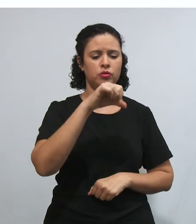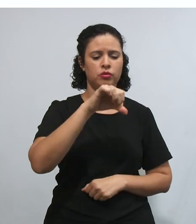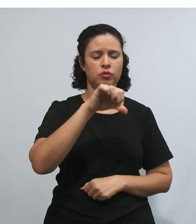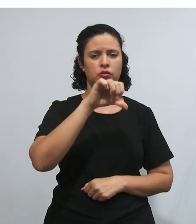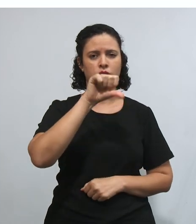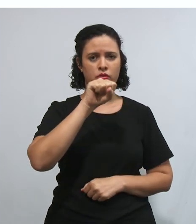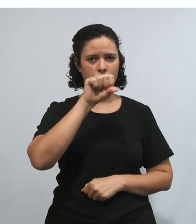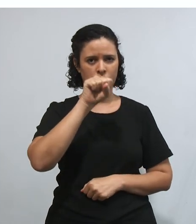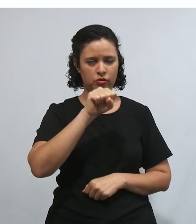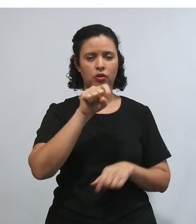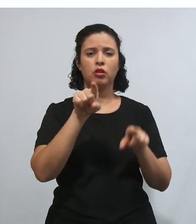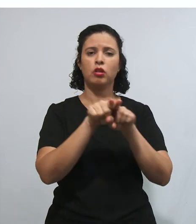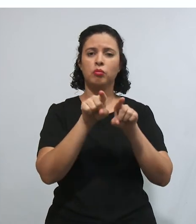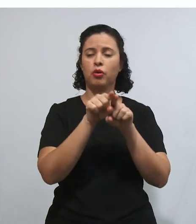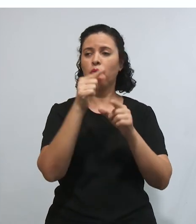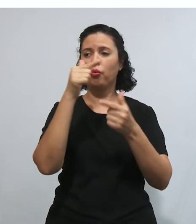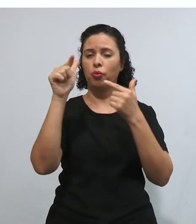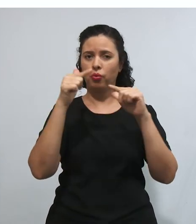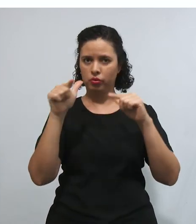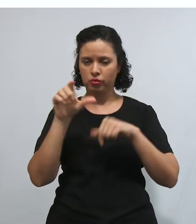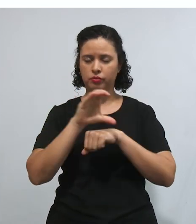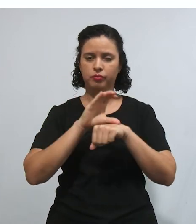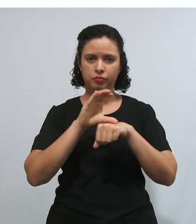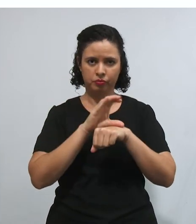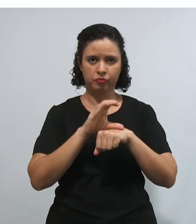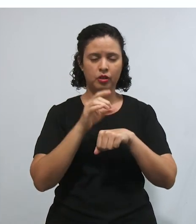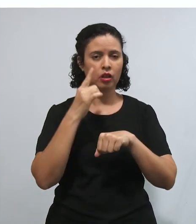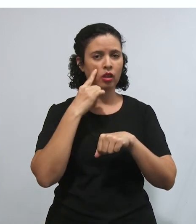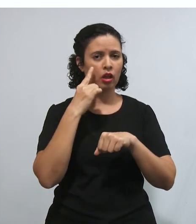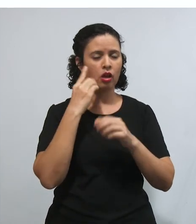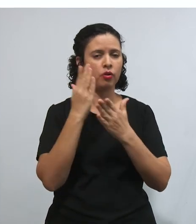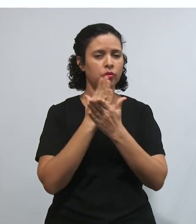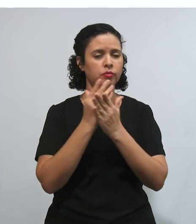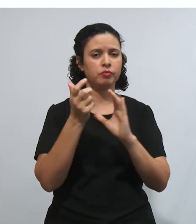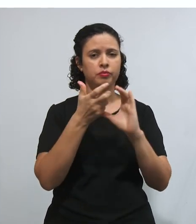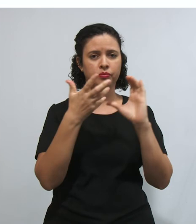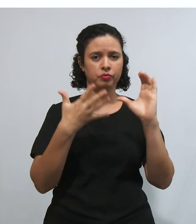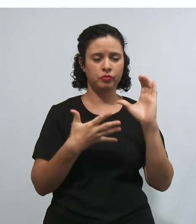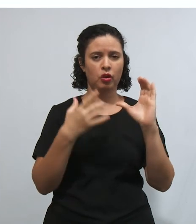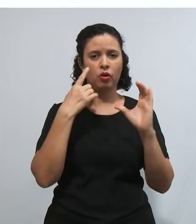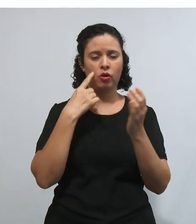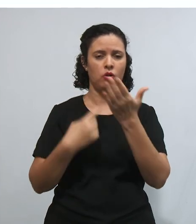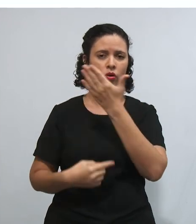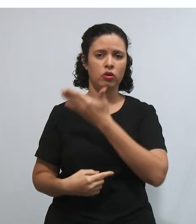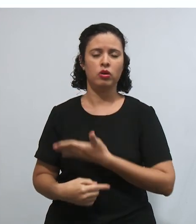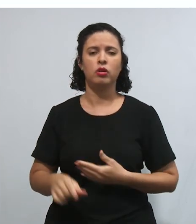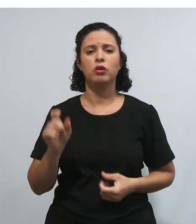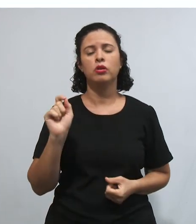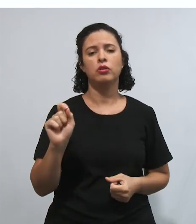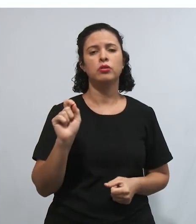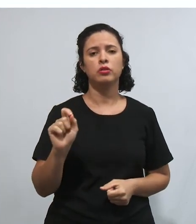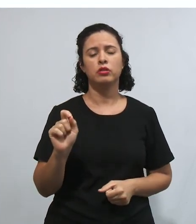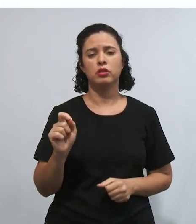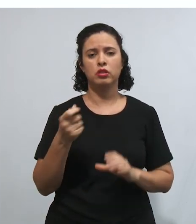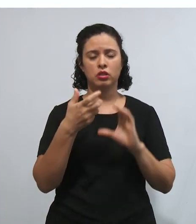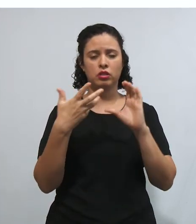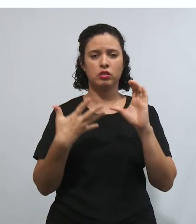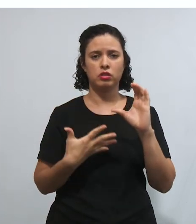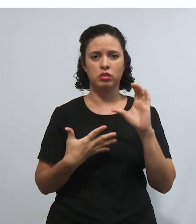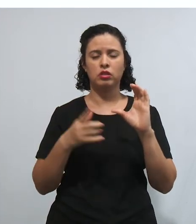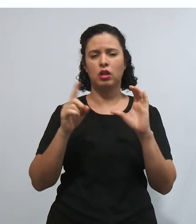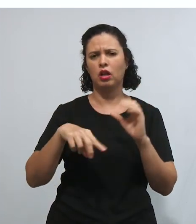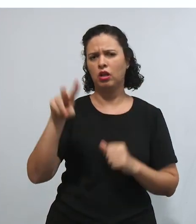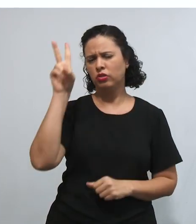Constituições também, eles têm algumas características. Percebam, eles têm a característica da